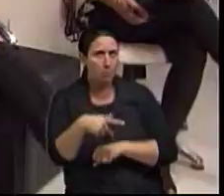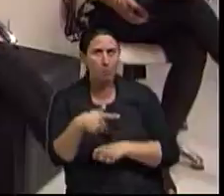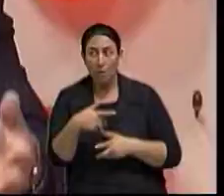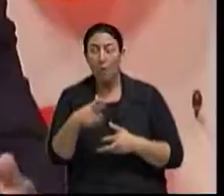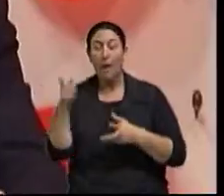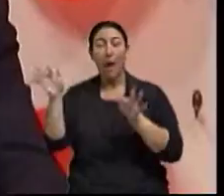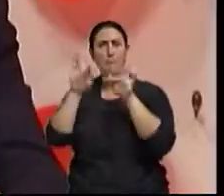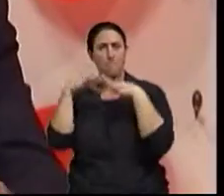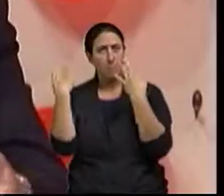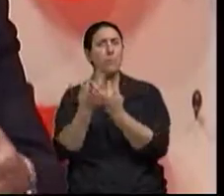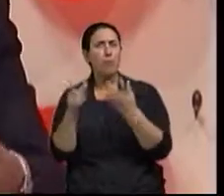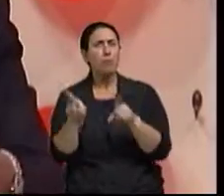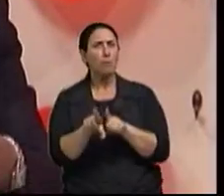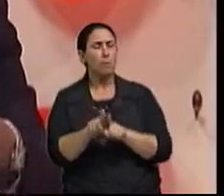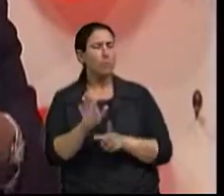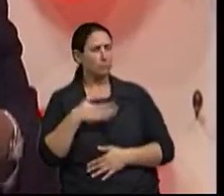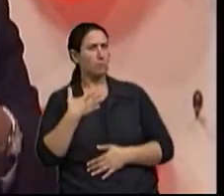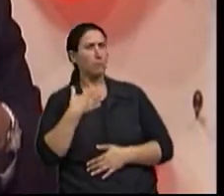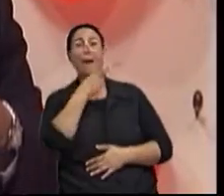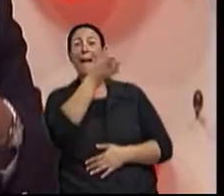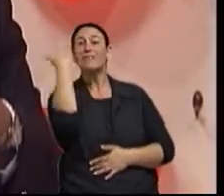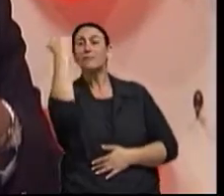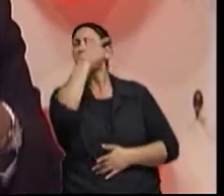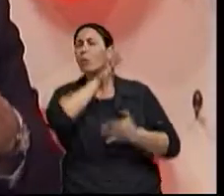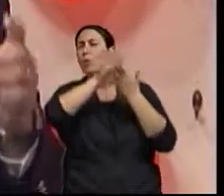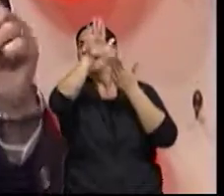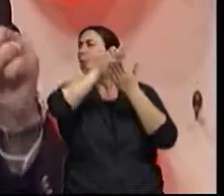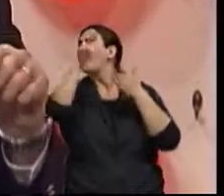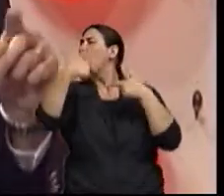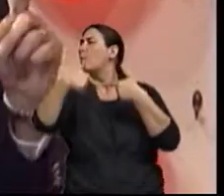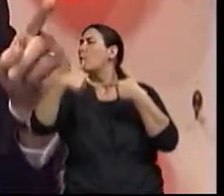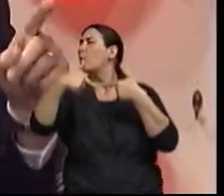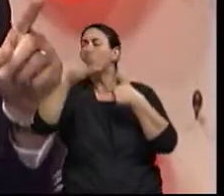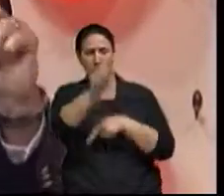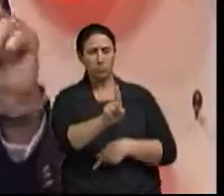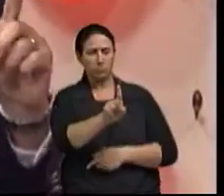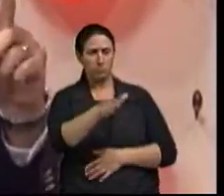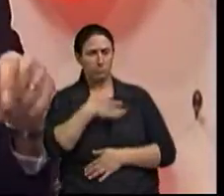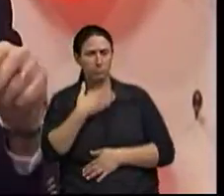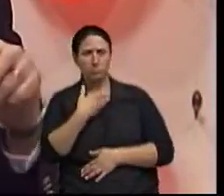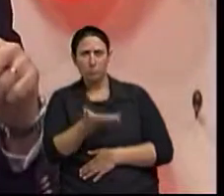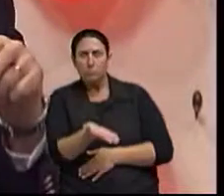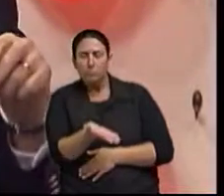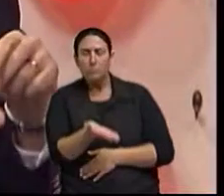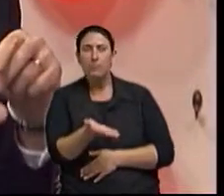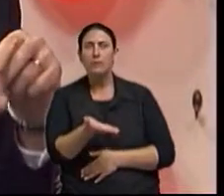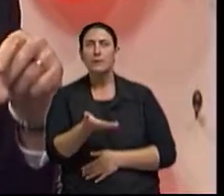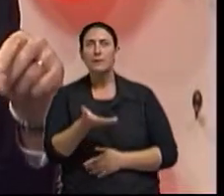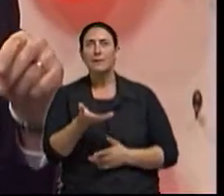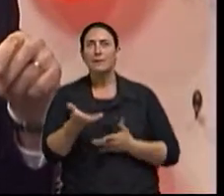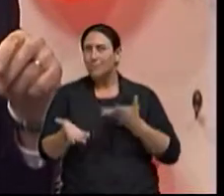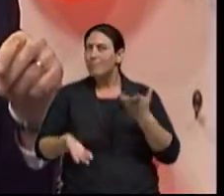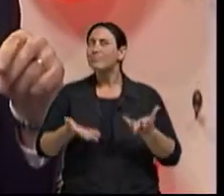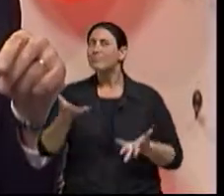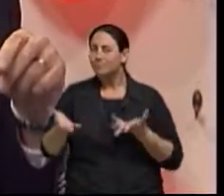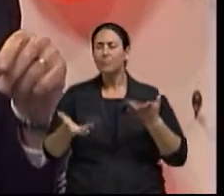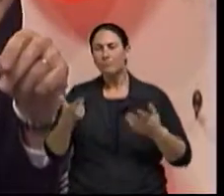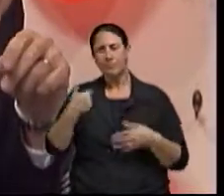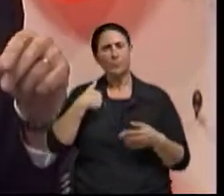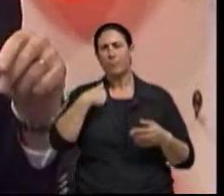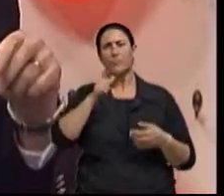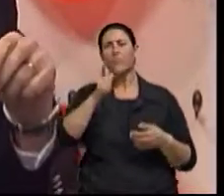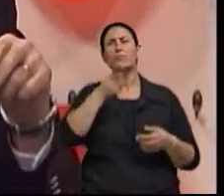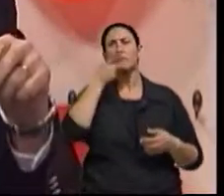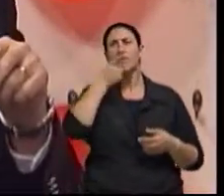cidadã em casa. Então, assim, as empresas hoje já estão, eu não estou condenando as empresas por esses 60